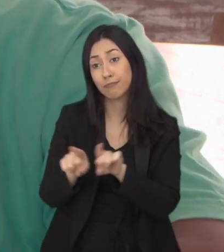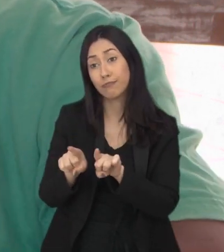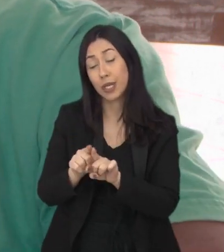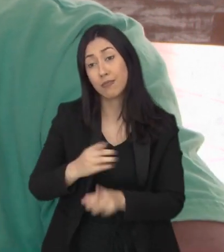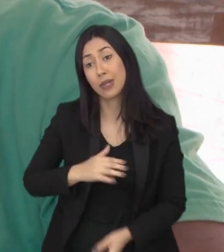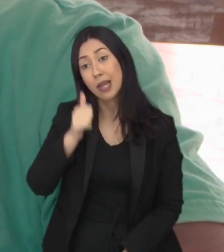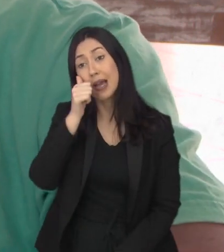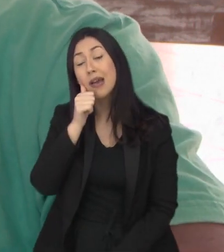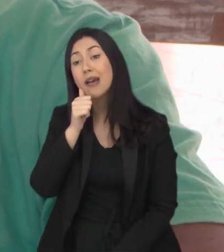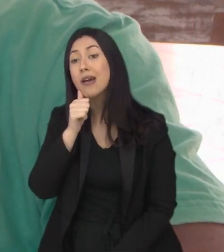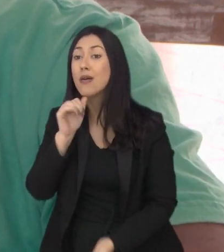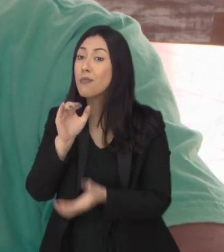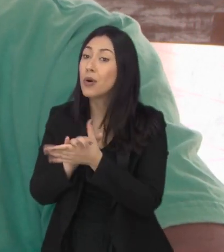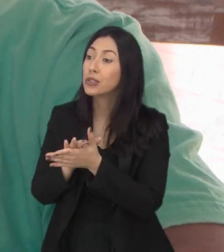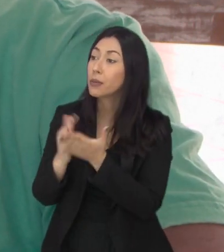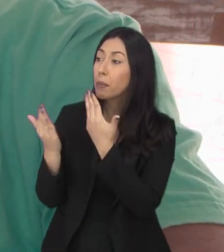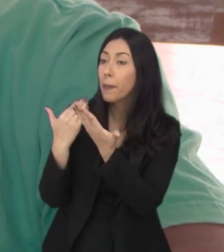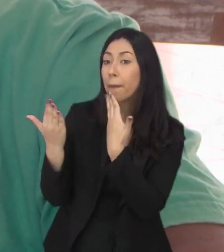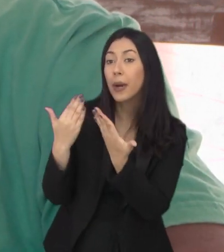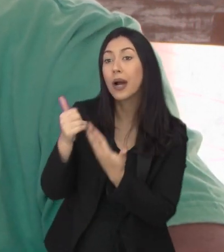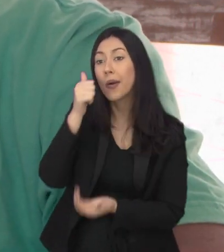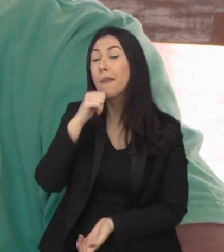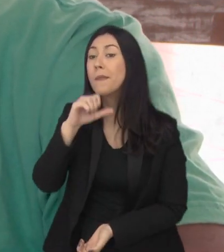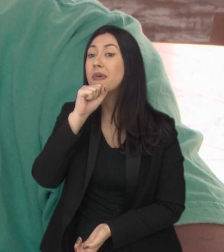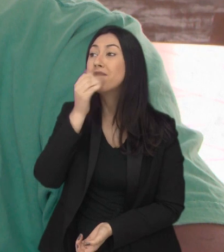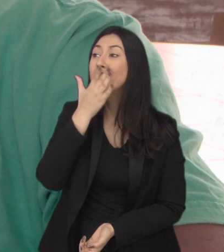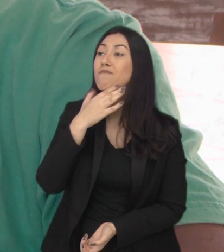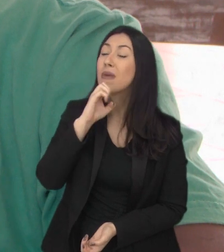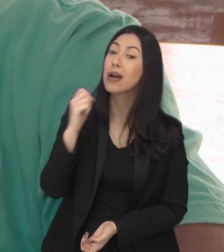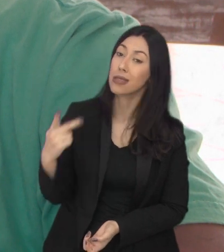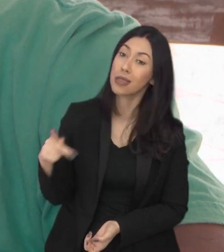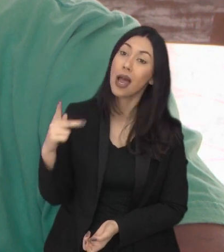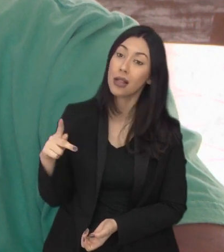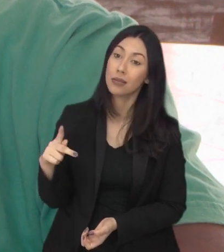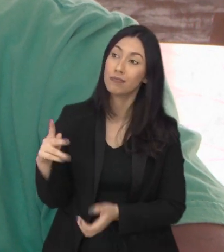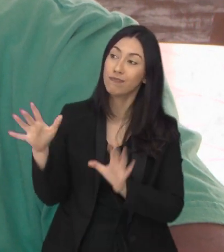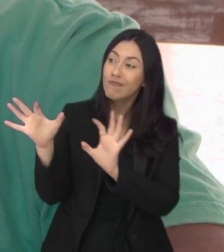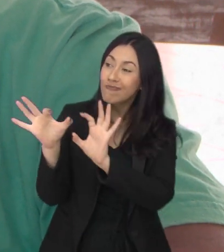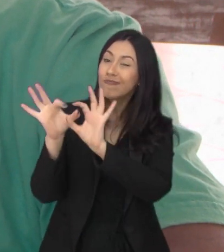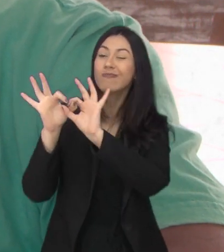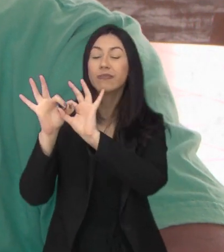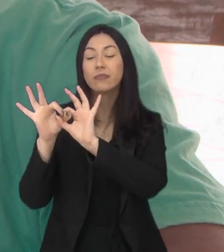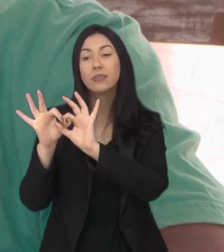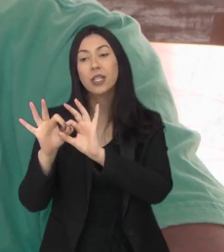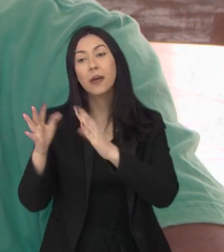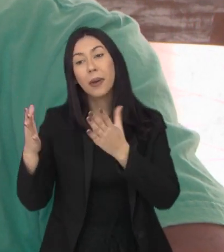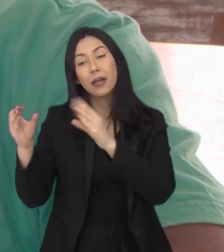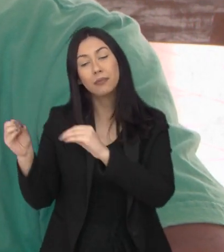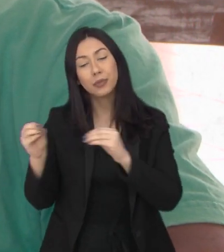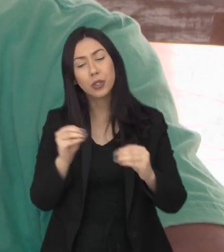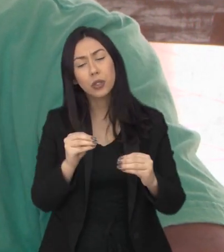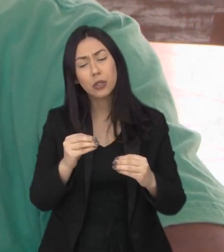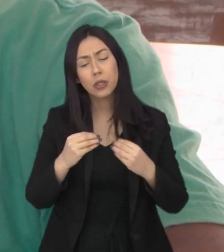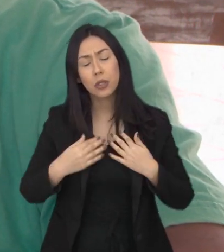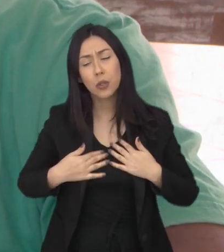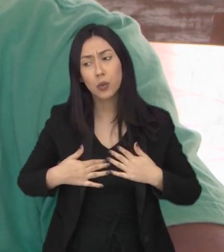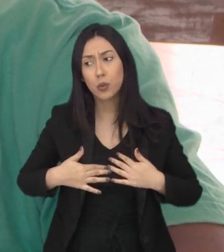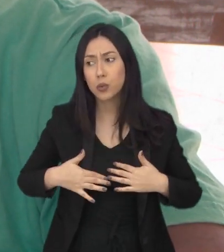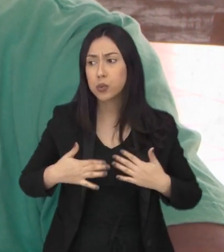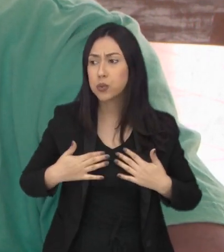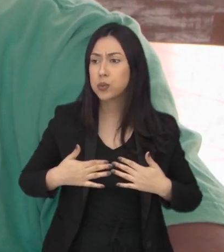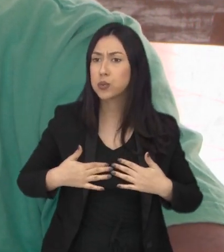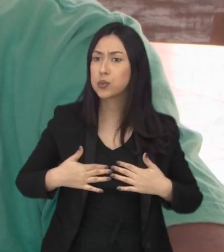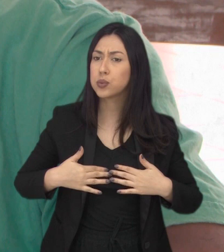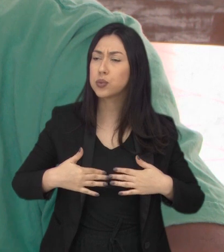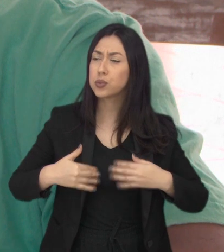atrás, minha esposa estava falando com os pais dela. Então, você não consegue se desconectar. Mas, alívio trouxe. Trouxe um abraço.